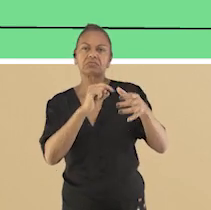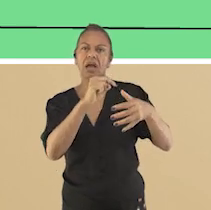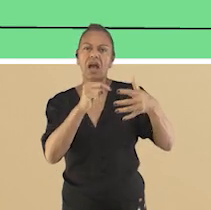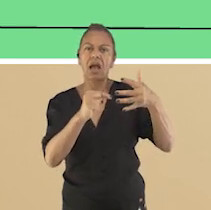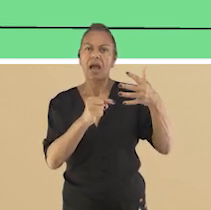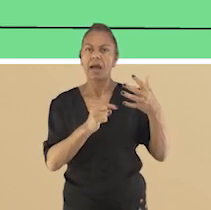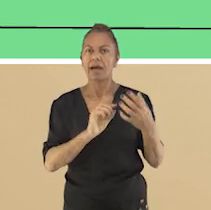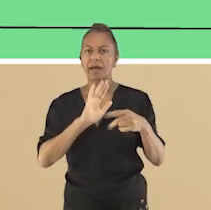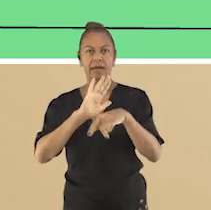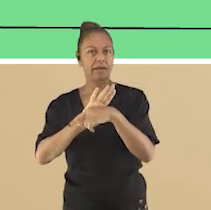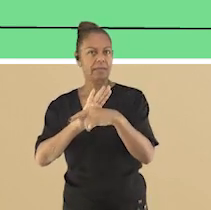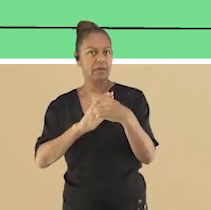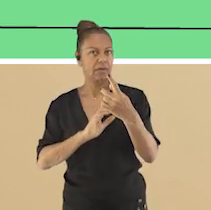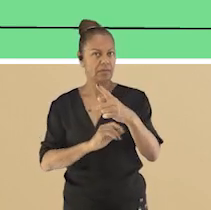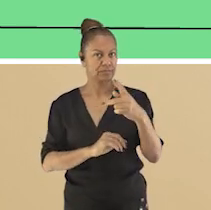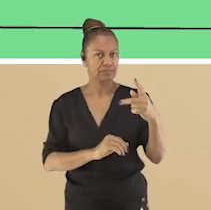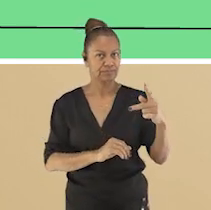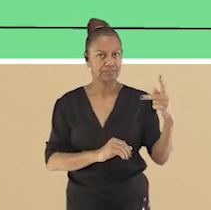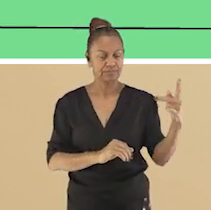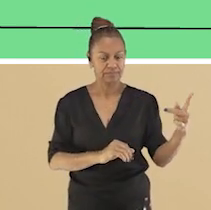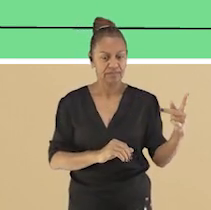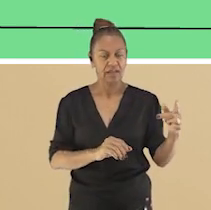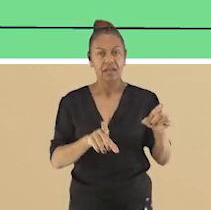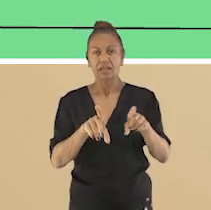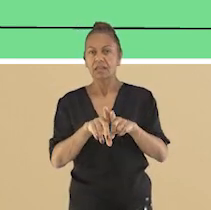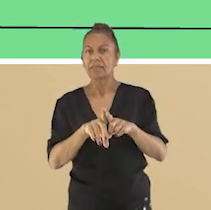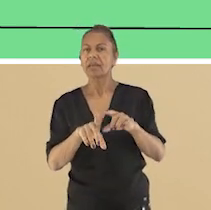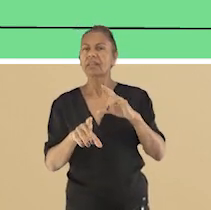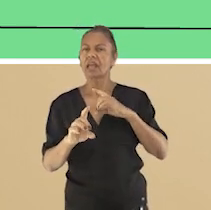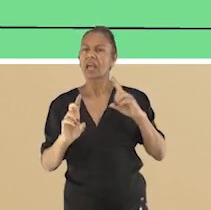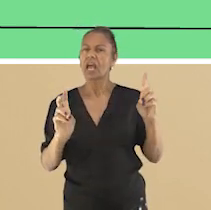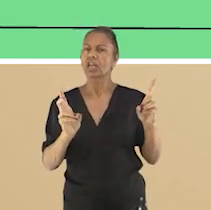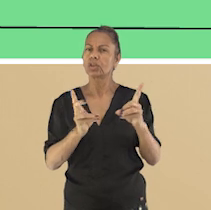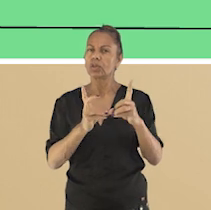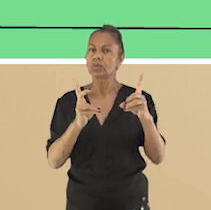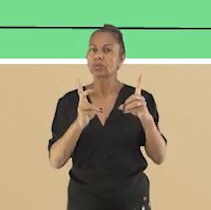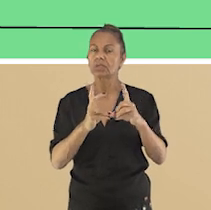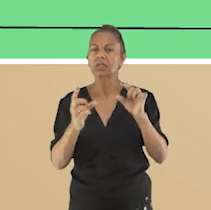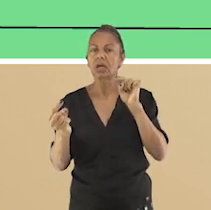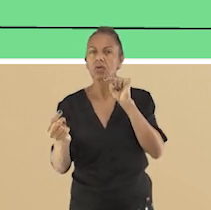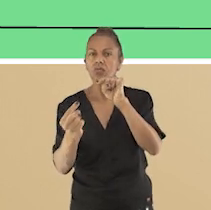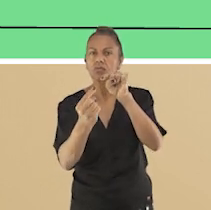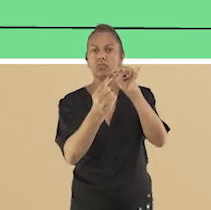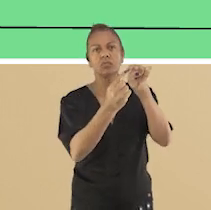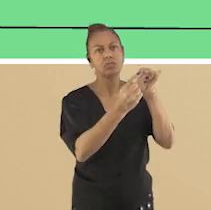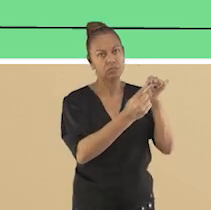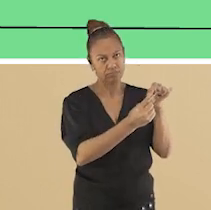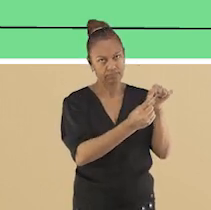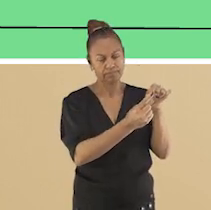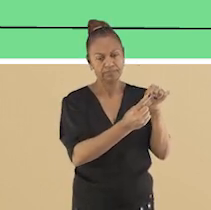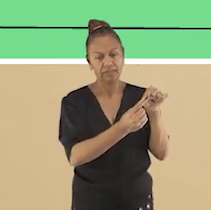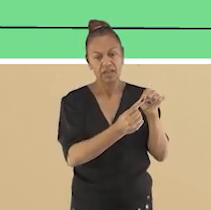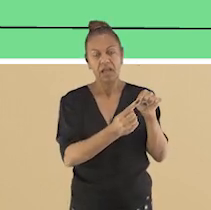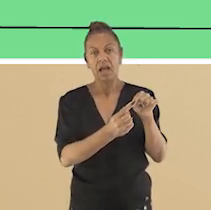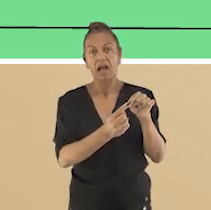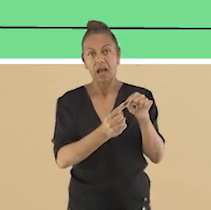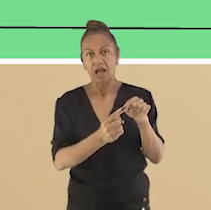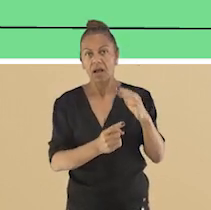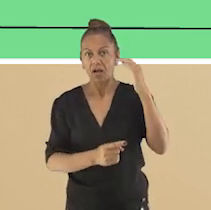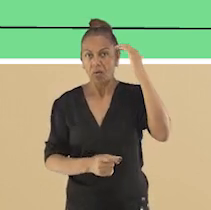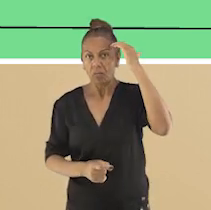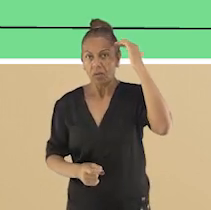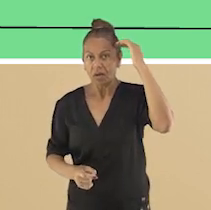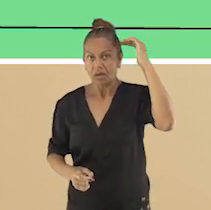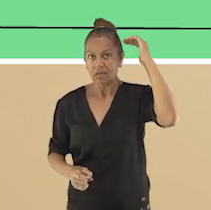aspecto de sua doutrina e prática, mas existem também pontos doutrinários comuns a todos os